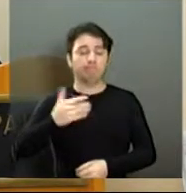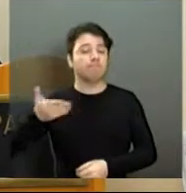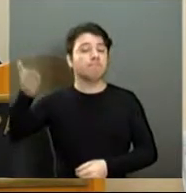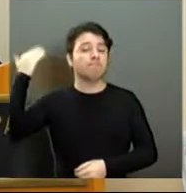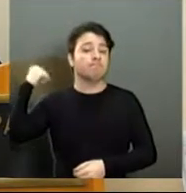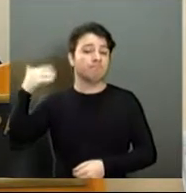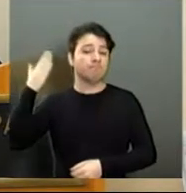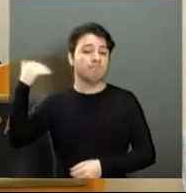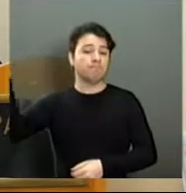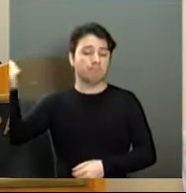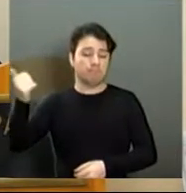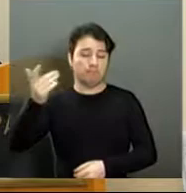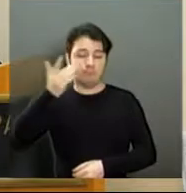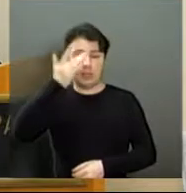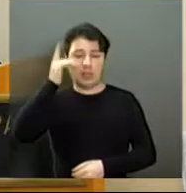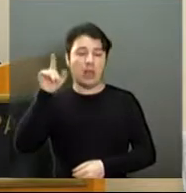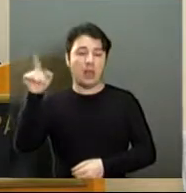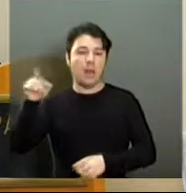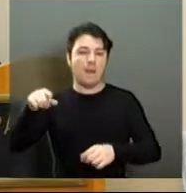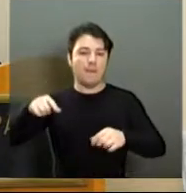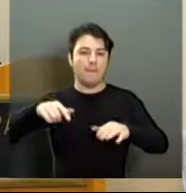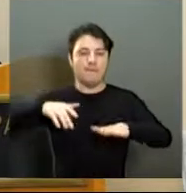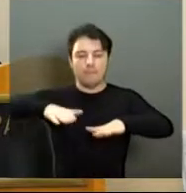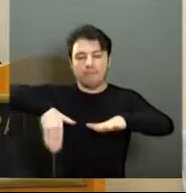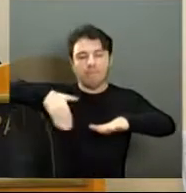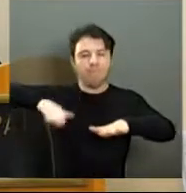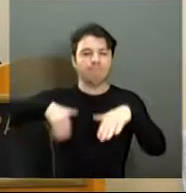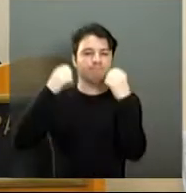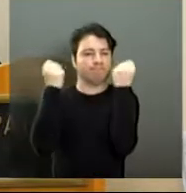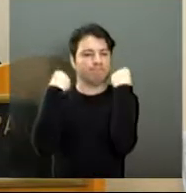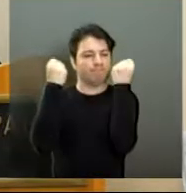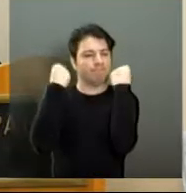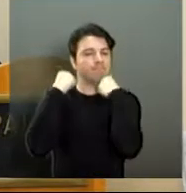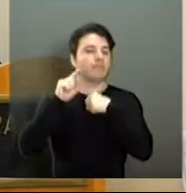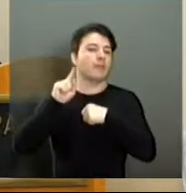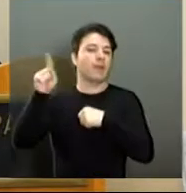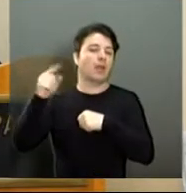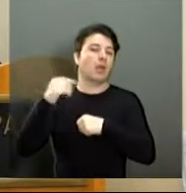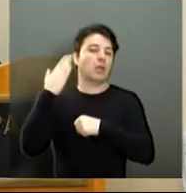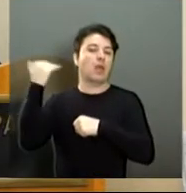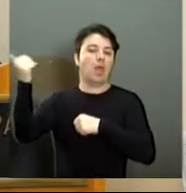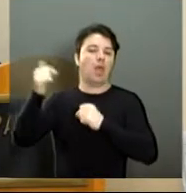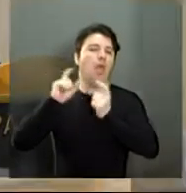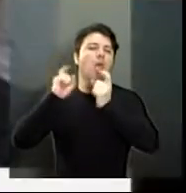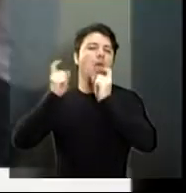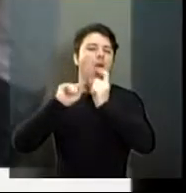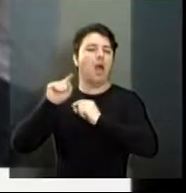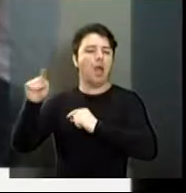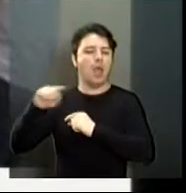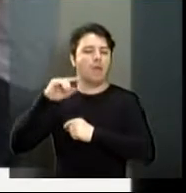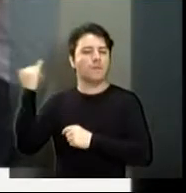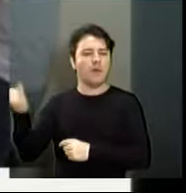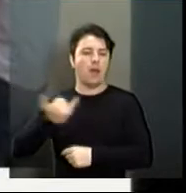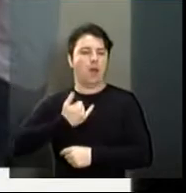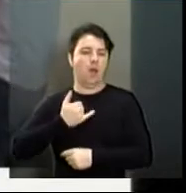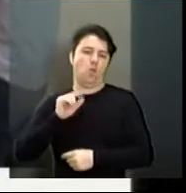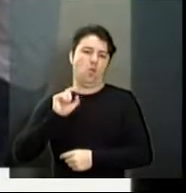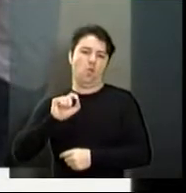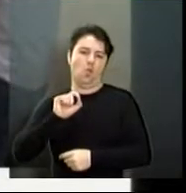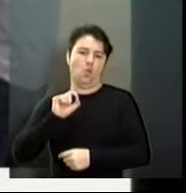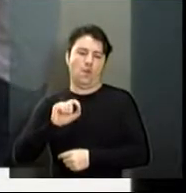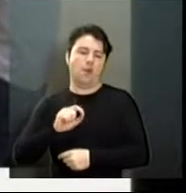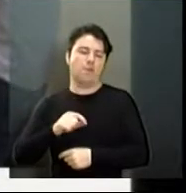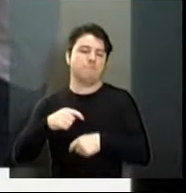chamado pelos frequentadores da hidroginástica para uma reunião, onde seriam passadas algumas reivindicações visando